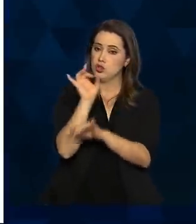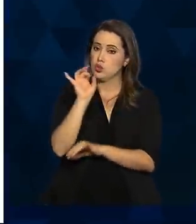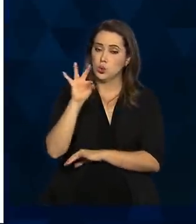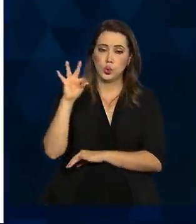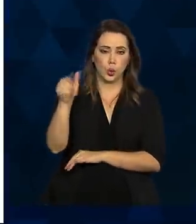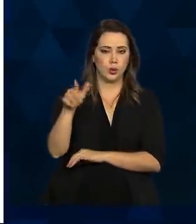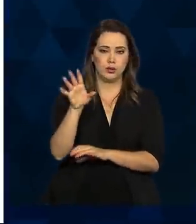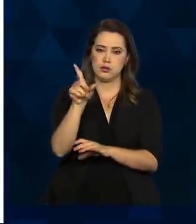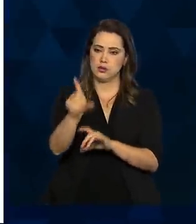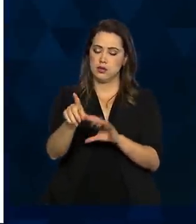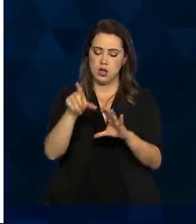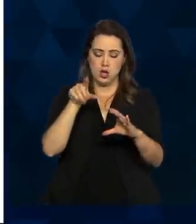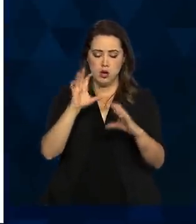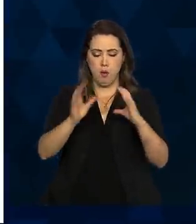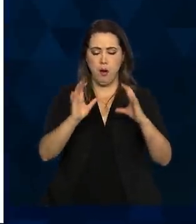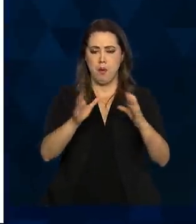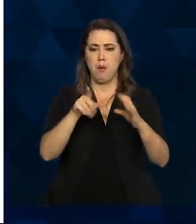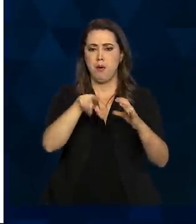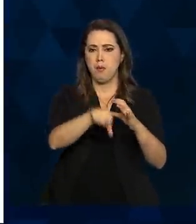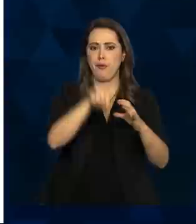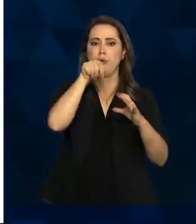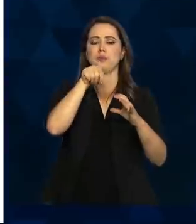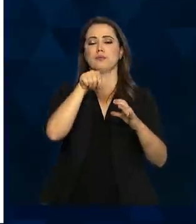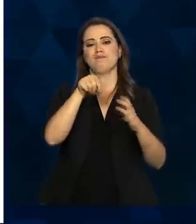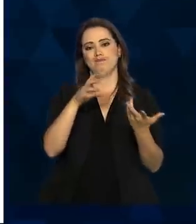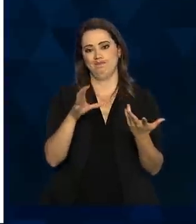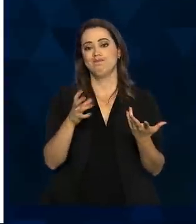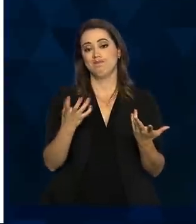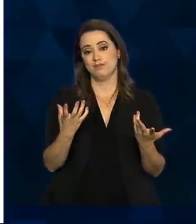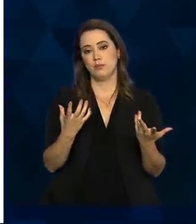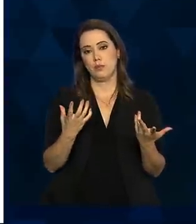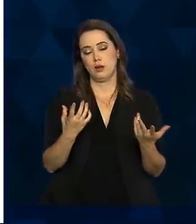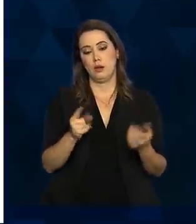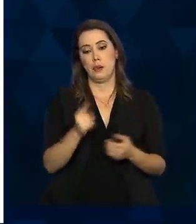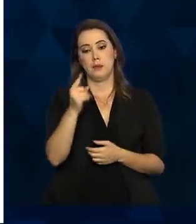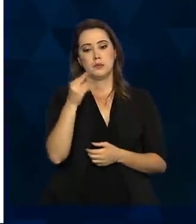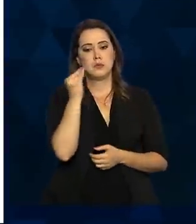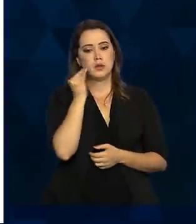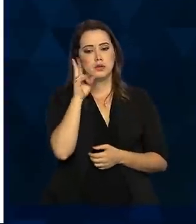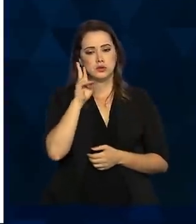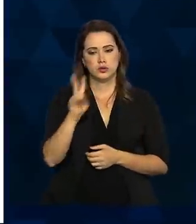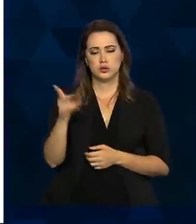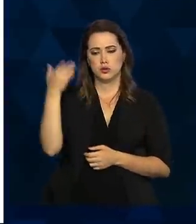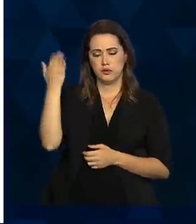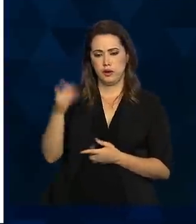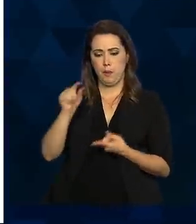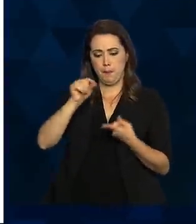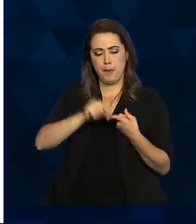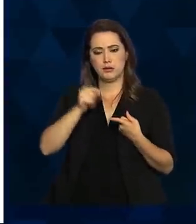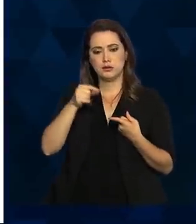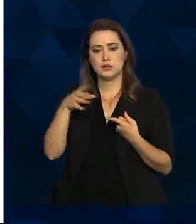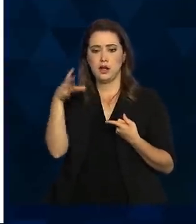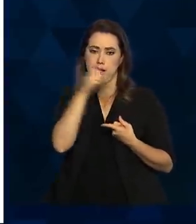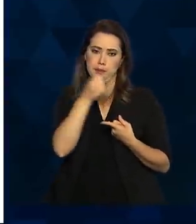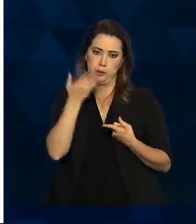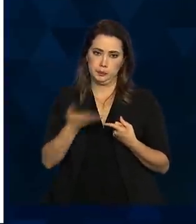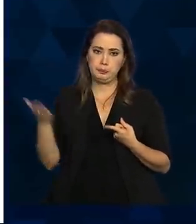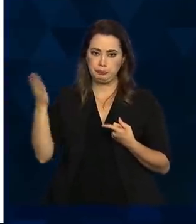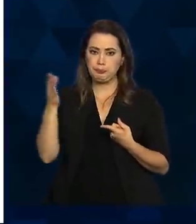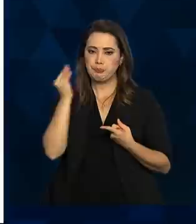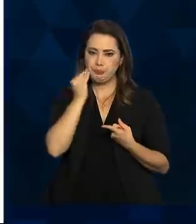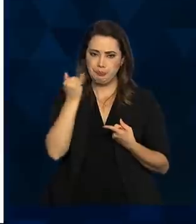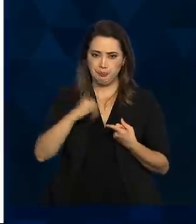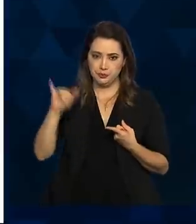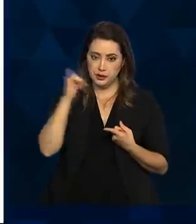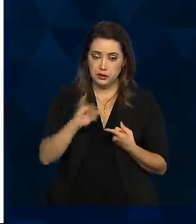Próximo favor, Renato. O teste que nós usamos é um desses testes rápidos que está disponível. Esse teste